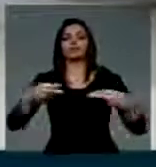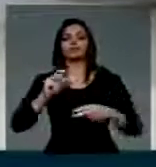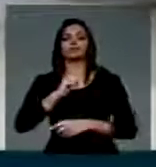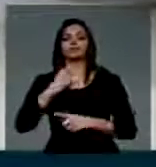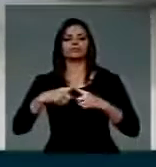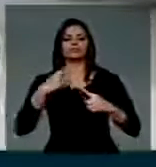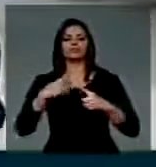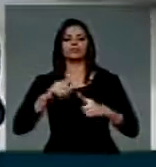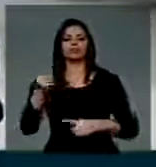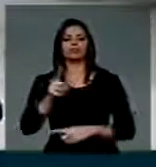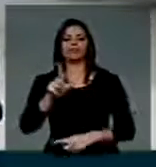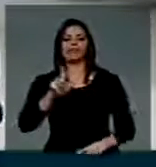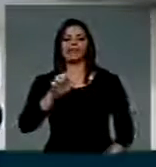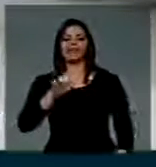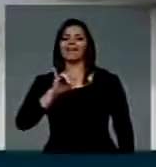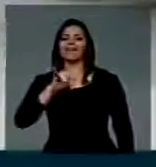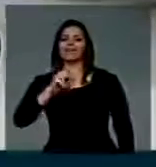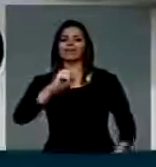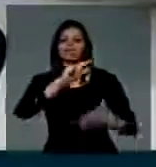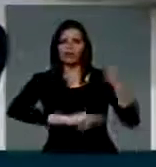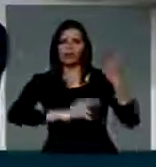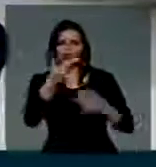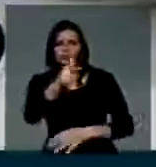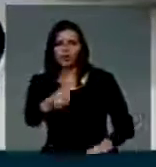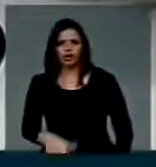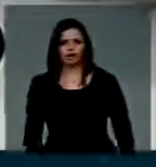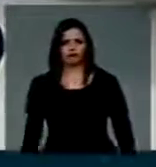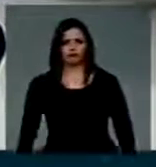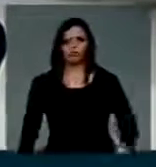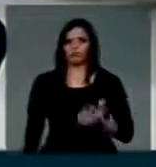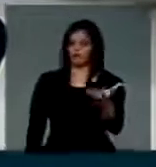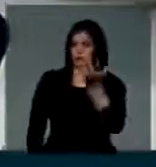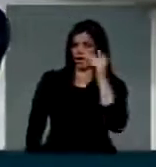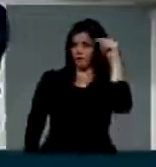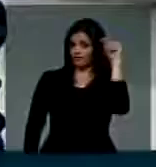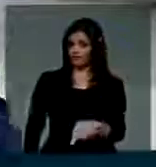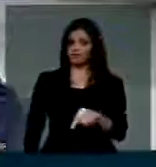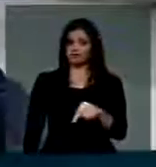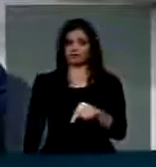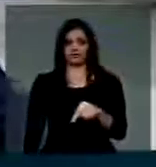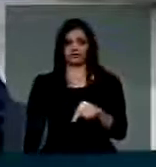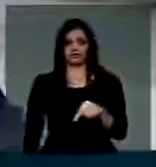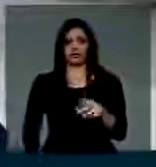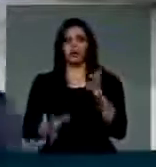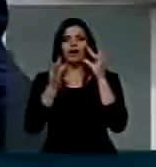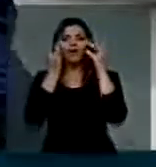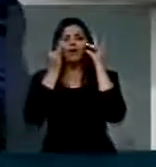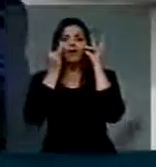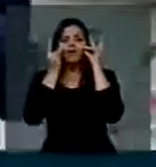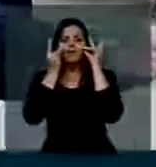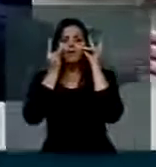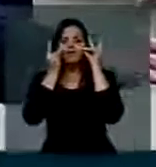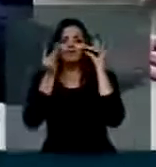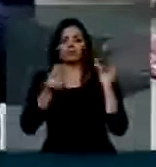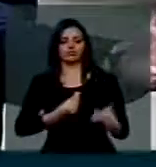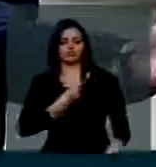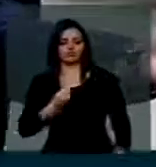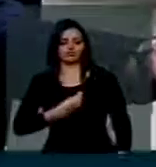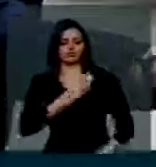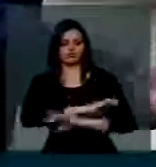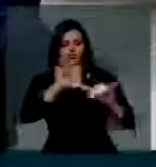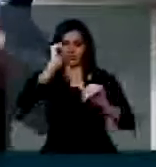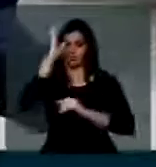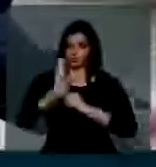são legais meus. E eu quero, aqui, ao vivo e a cores, dizer a esse Brasil,